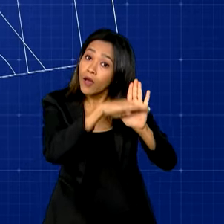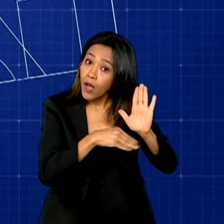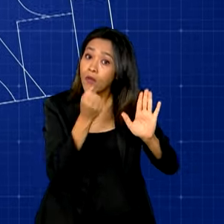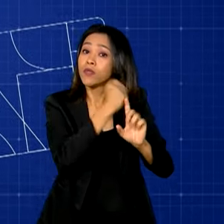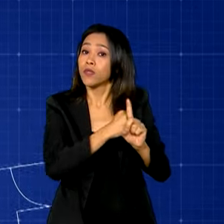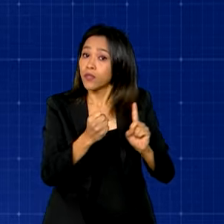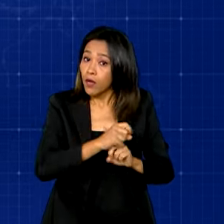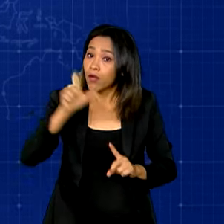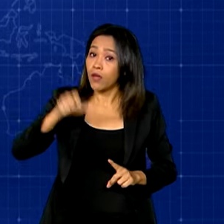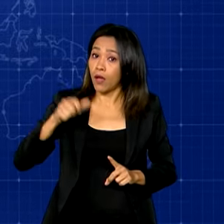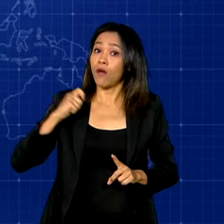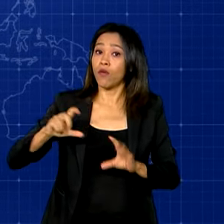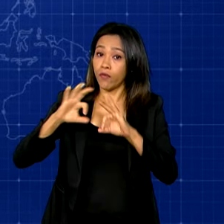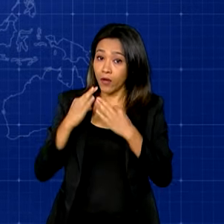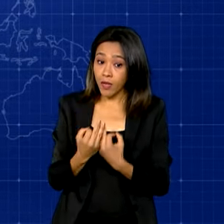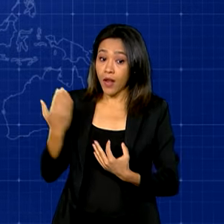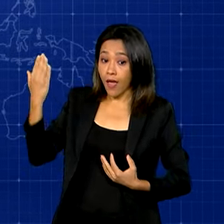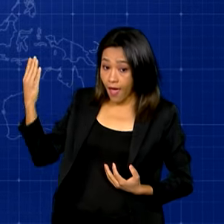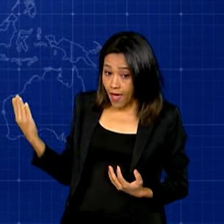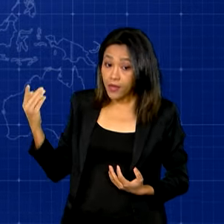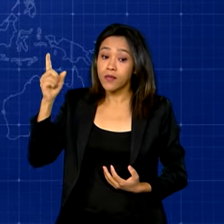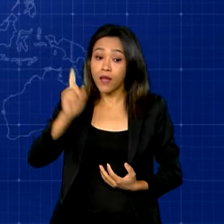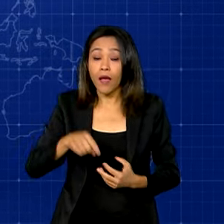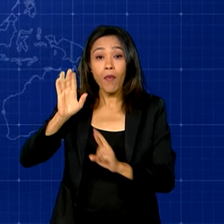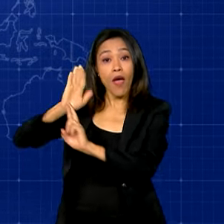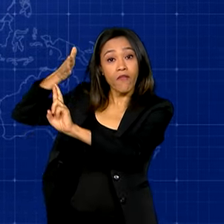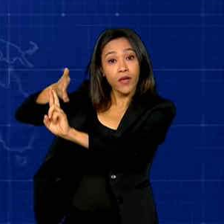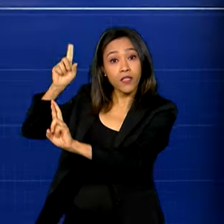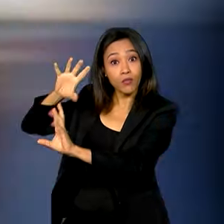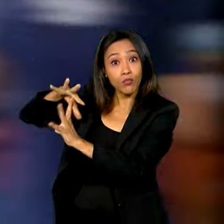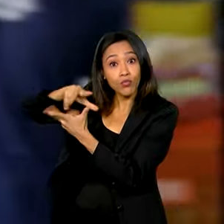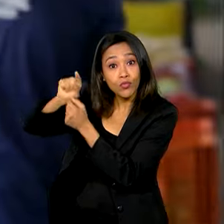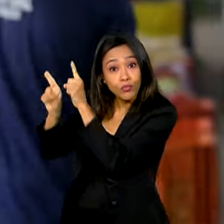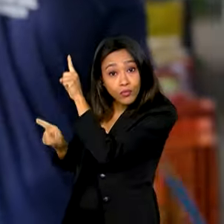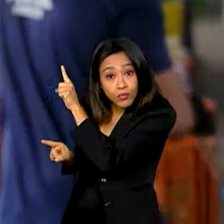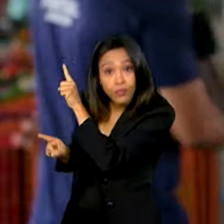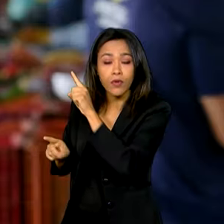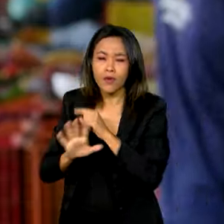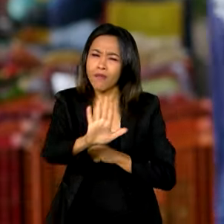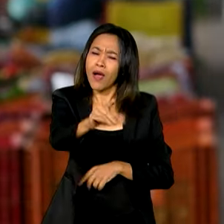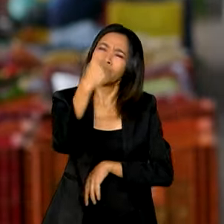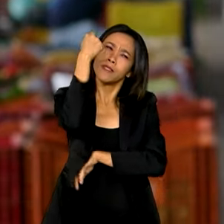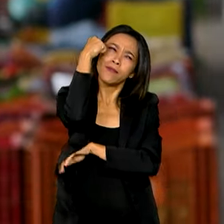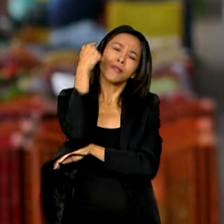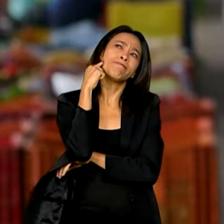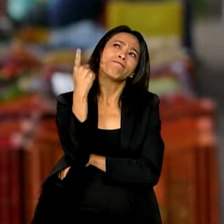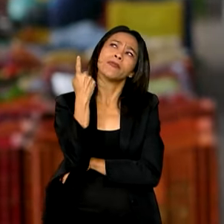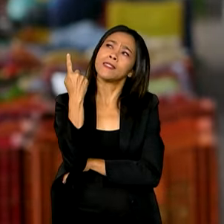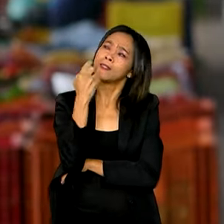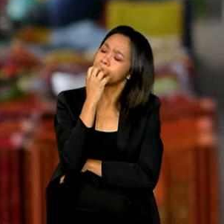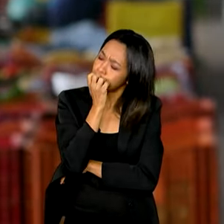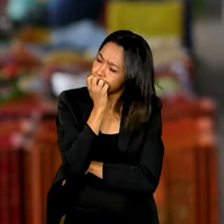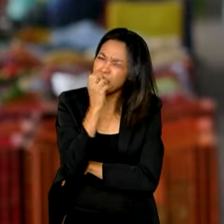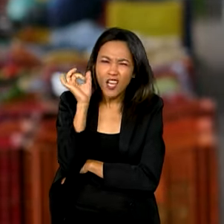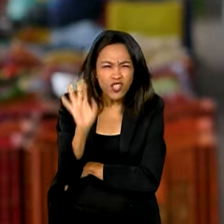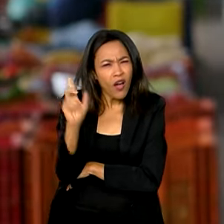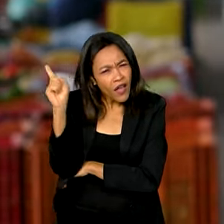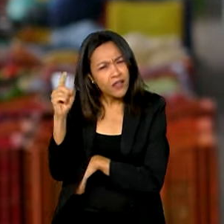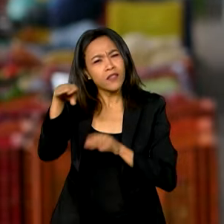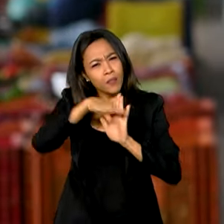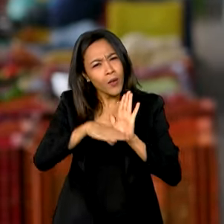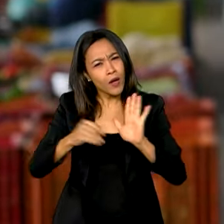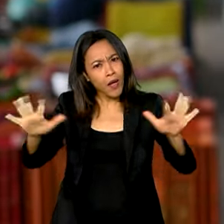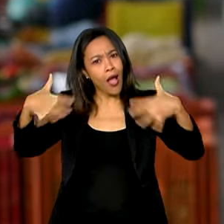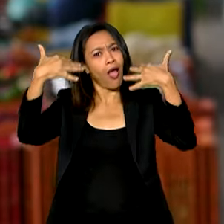O Cadastro Único também é uma política de referência para o mundo. Mas você deve estar achando que somente esses programas ganharam